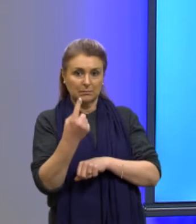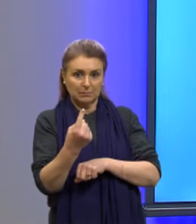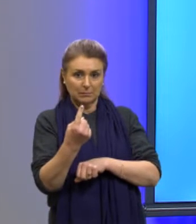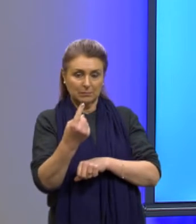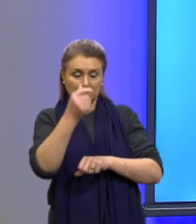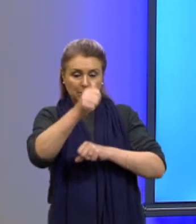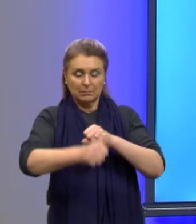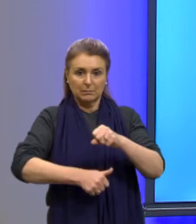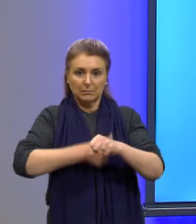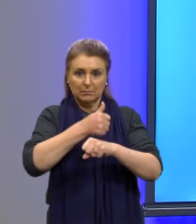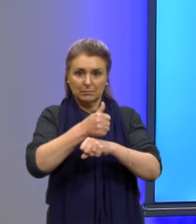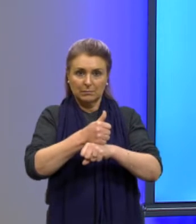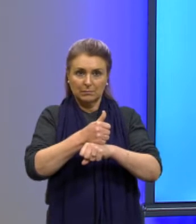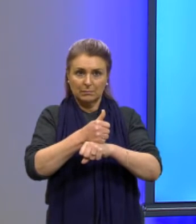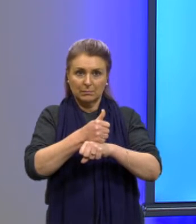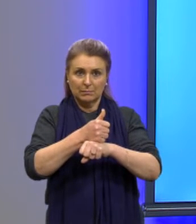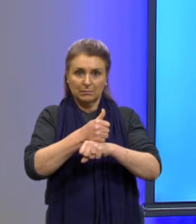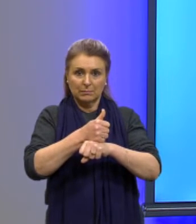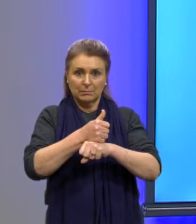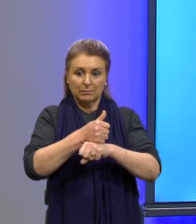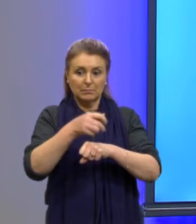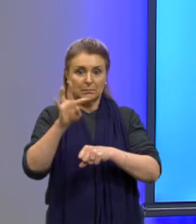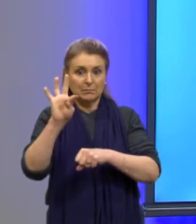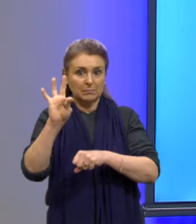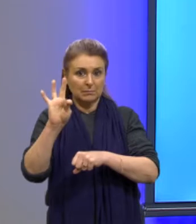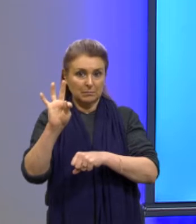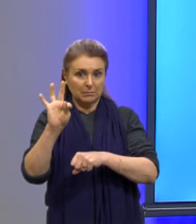substituir no lugar do T